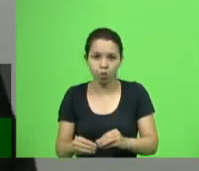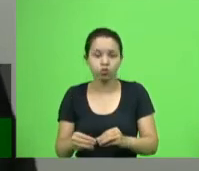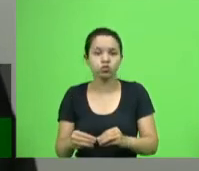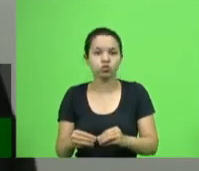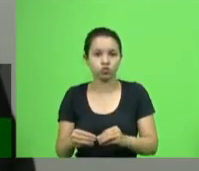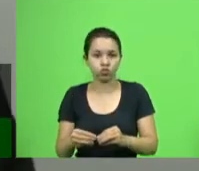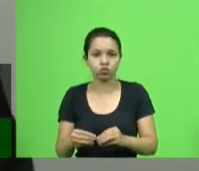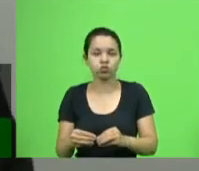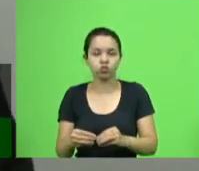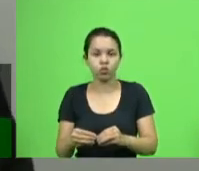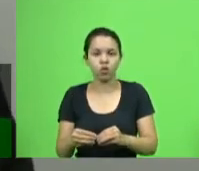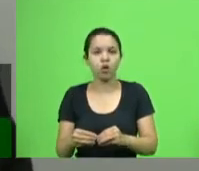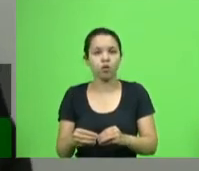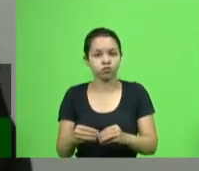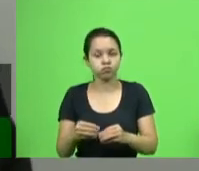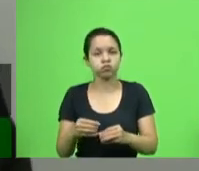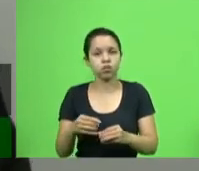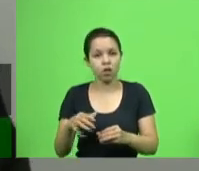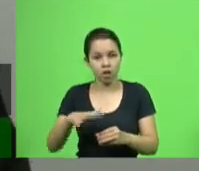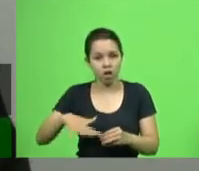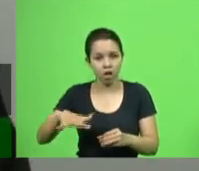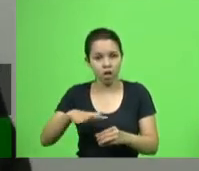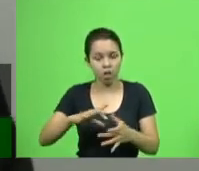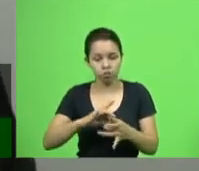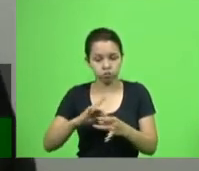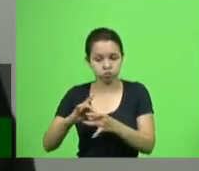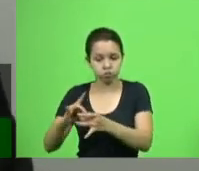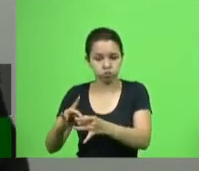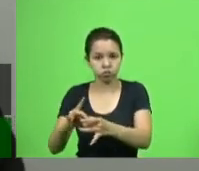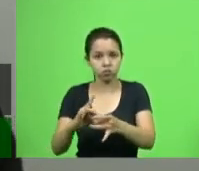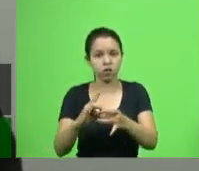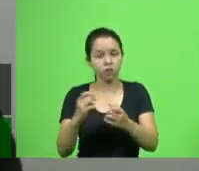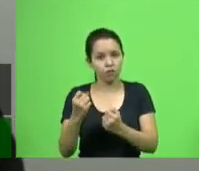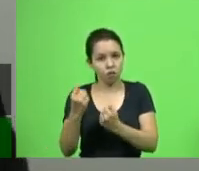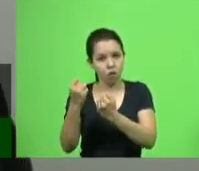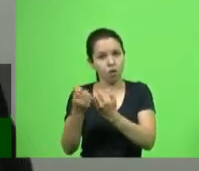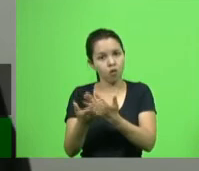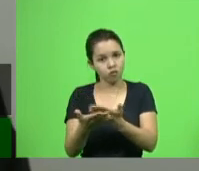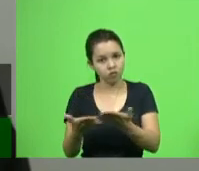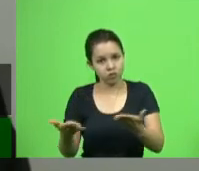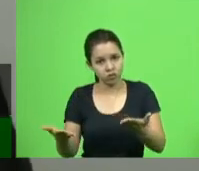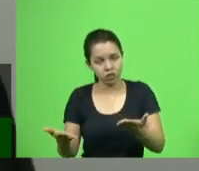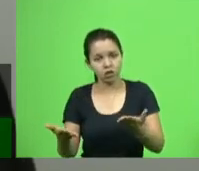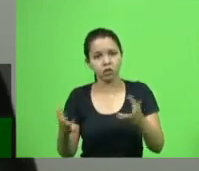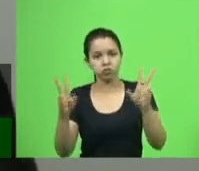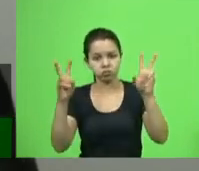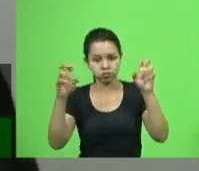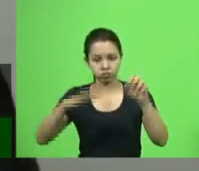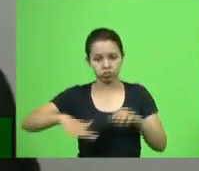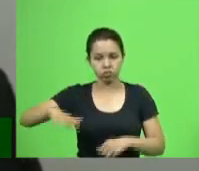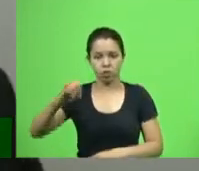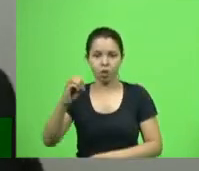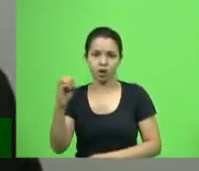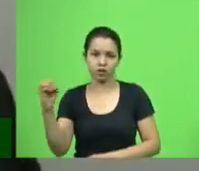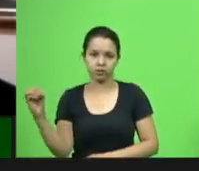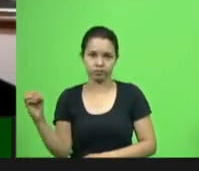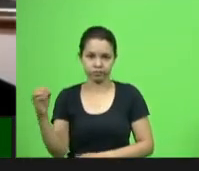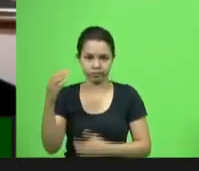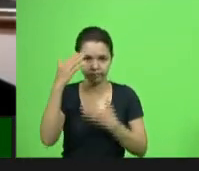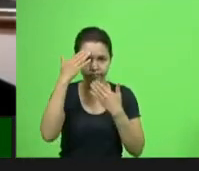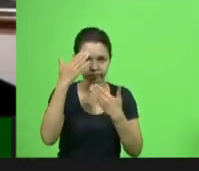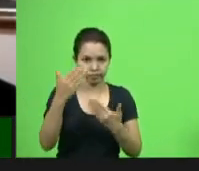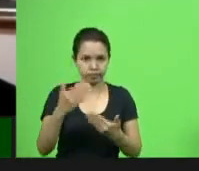grande irmandade que eu vejo a unidade tão forte de vocês, pelas causas do Oeste. Muito obrigado, presidente Mauro de Nadal.